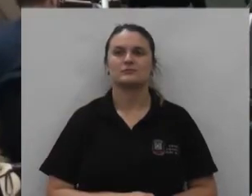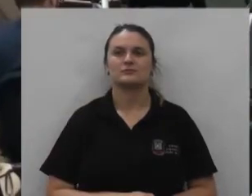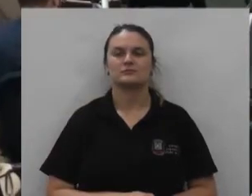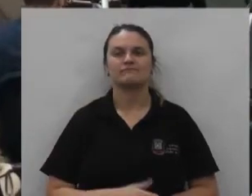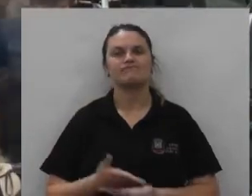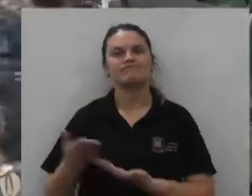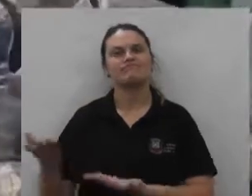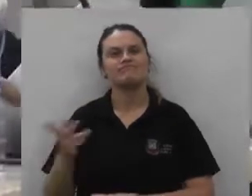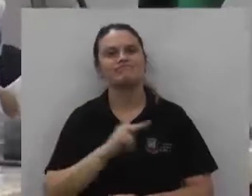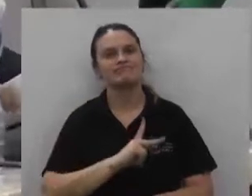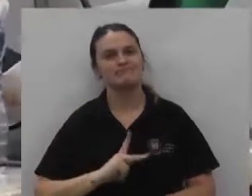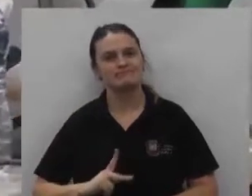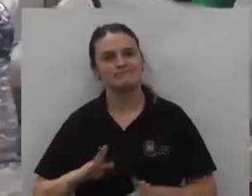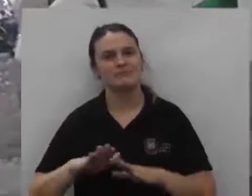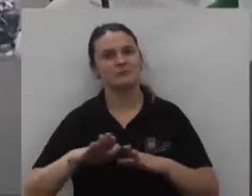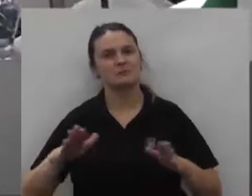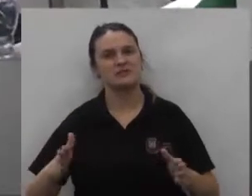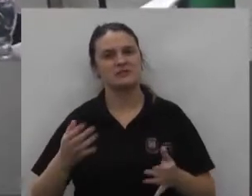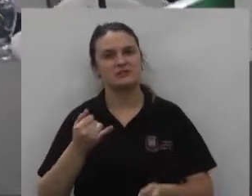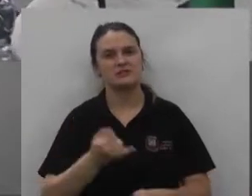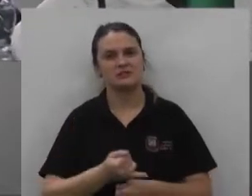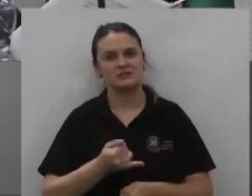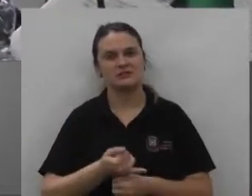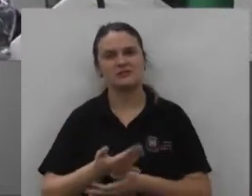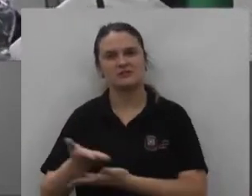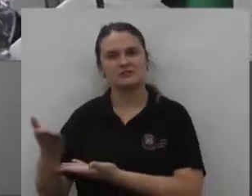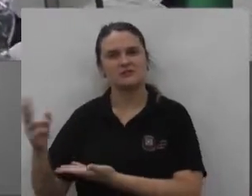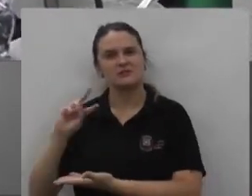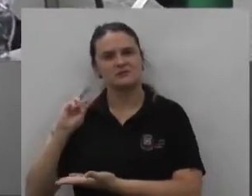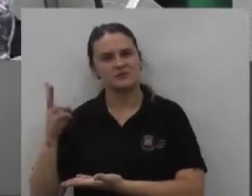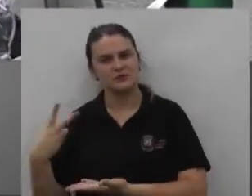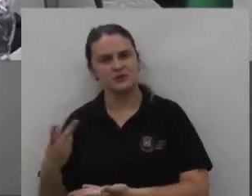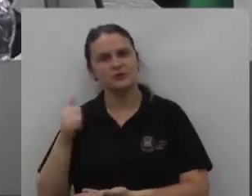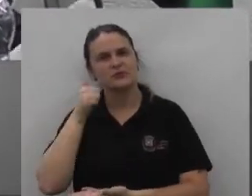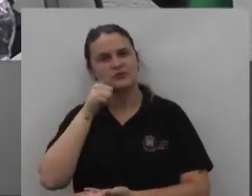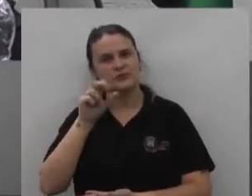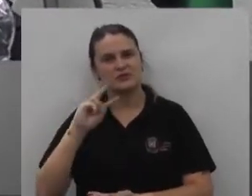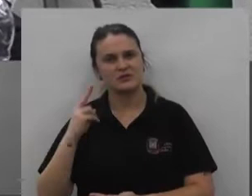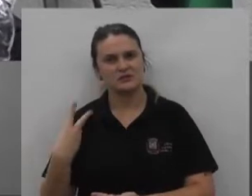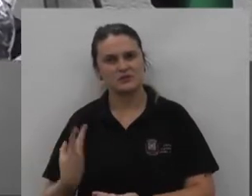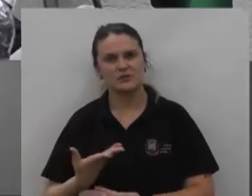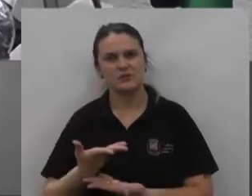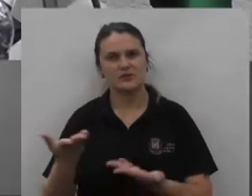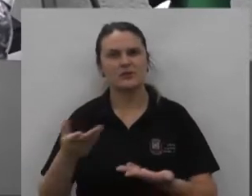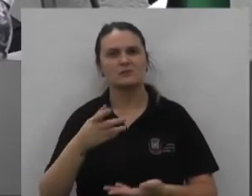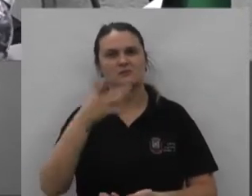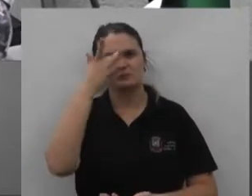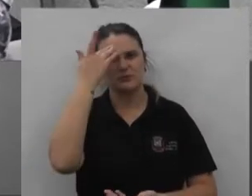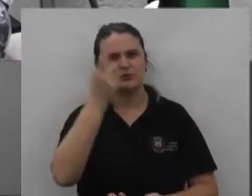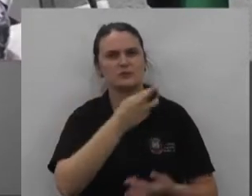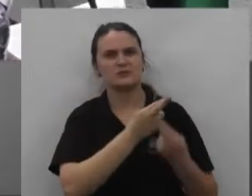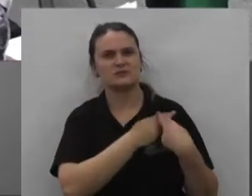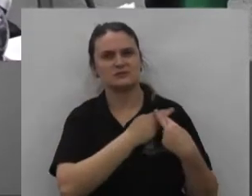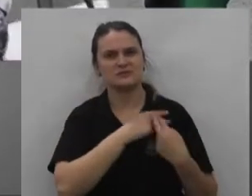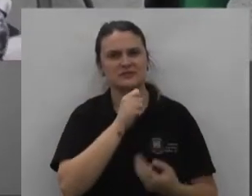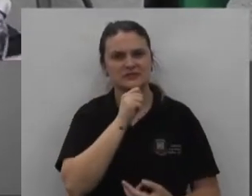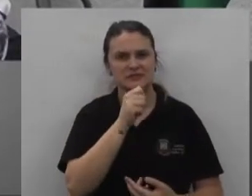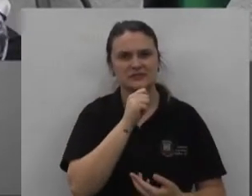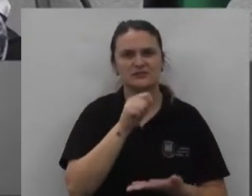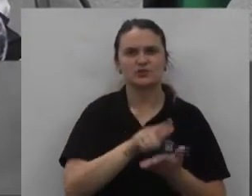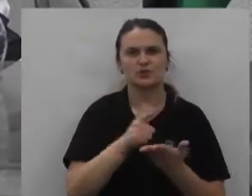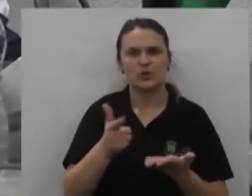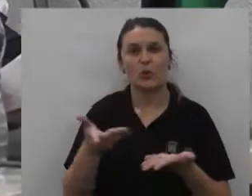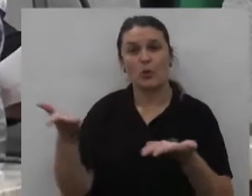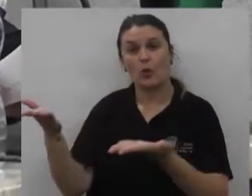senhor presidente mesa diretora os demais vereadores vereadora imprensa falada escrita hoje na